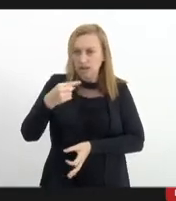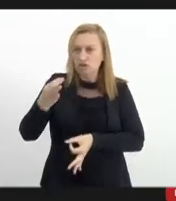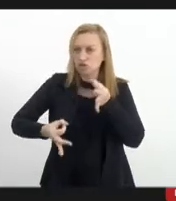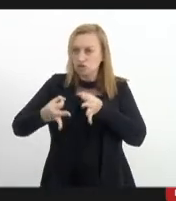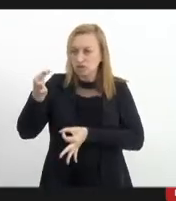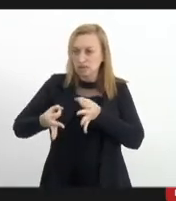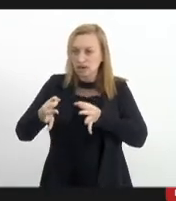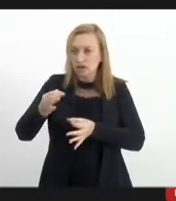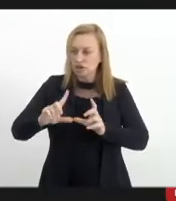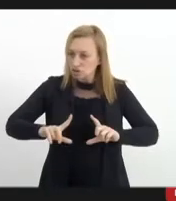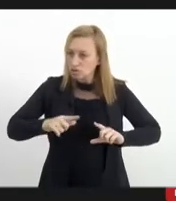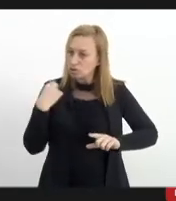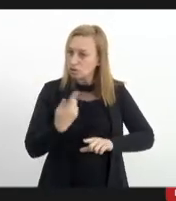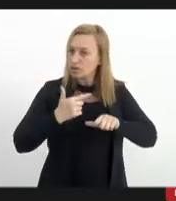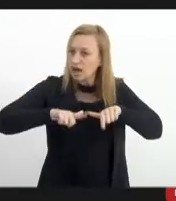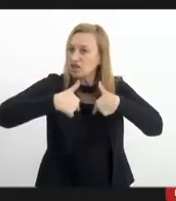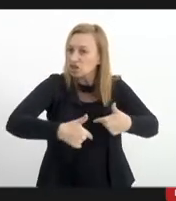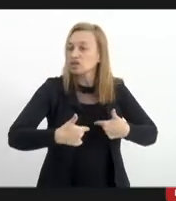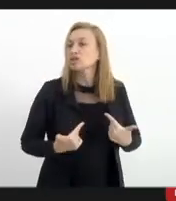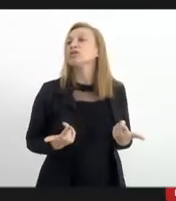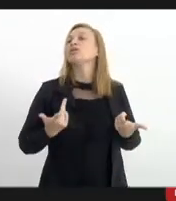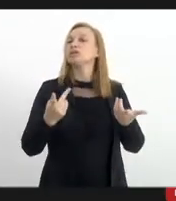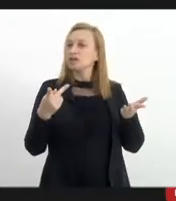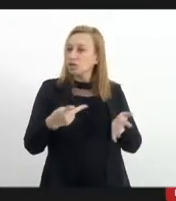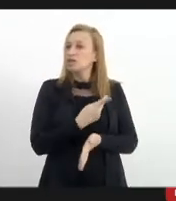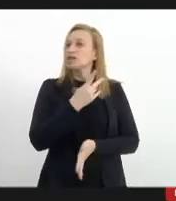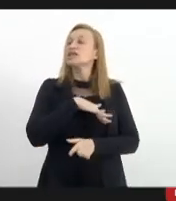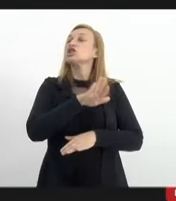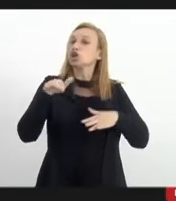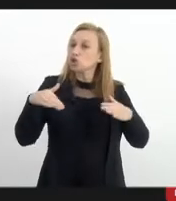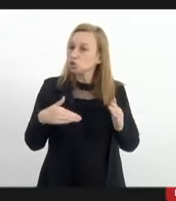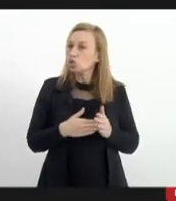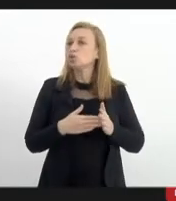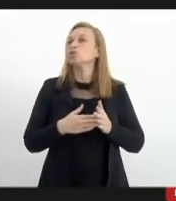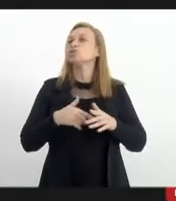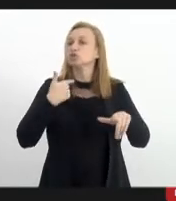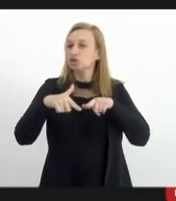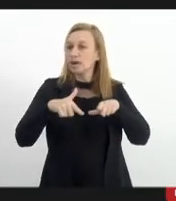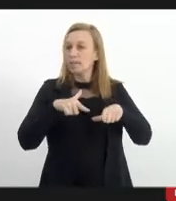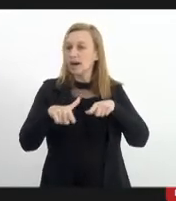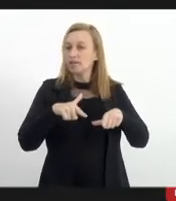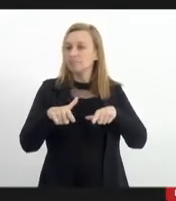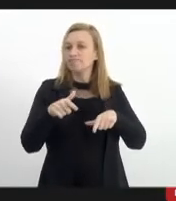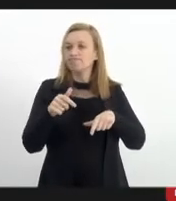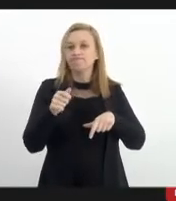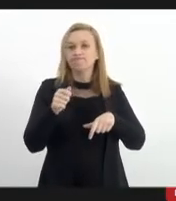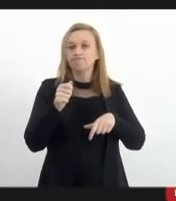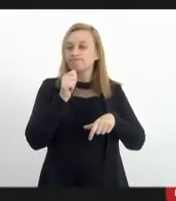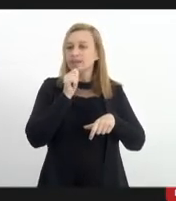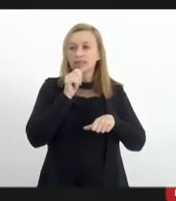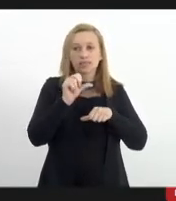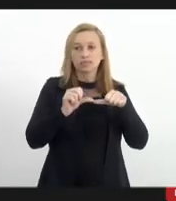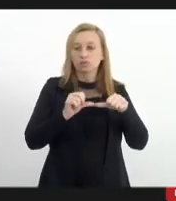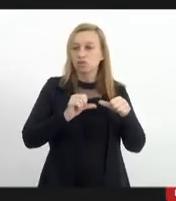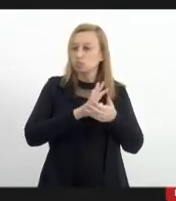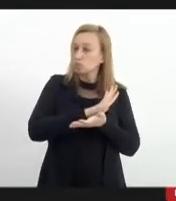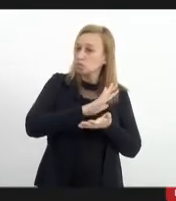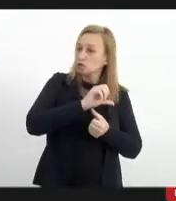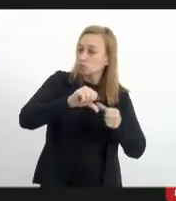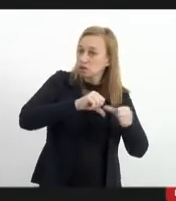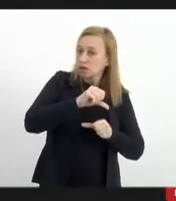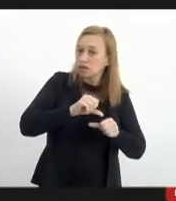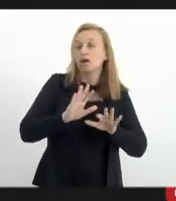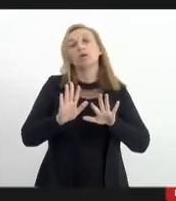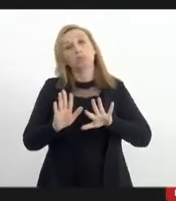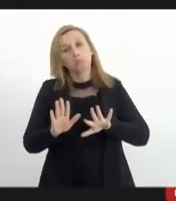para a ação. É isso, isso tem acontecido absolutamente em todas as operações, sem nenhuma exceção, óbvio. Uma ou outra pode ter